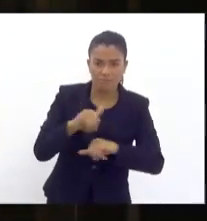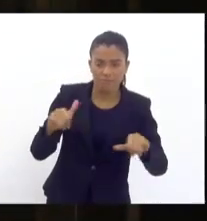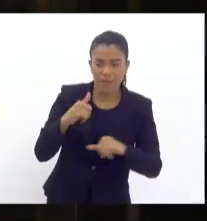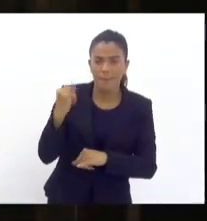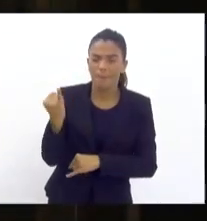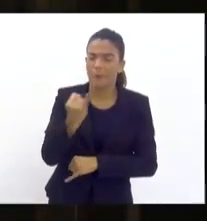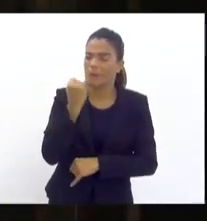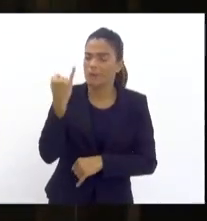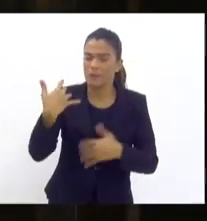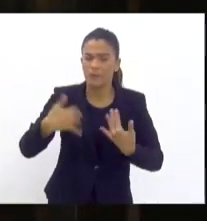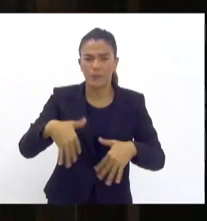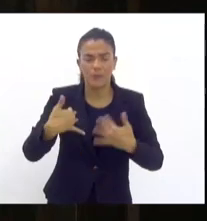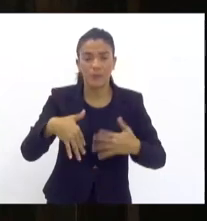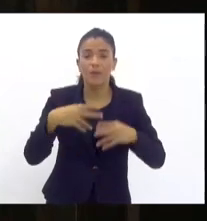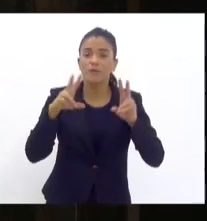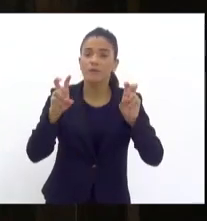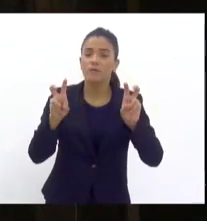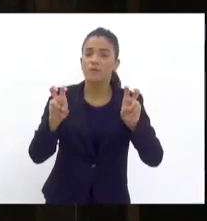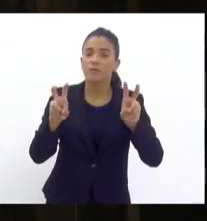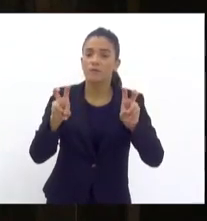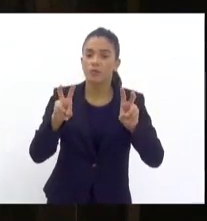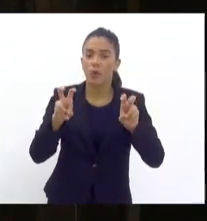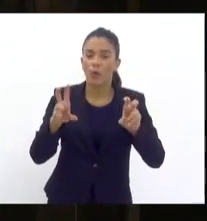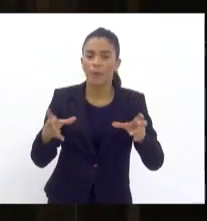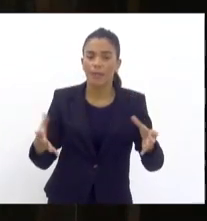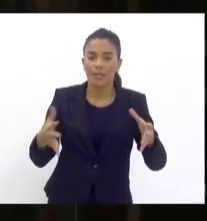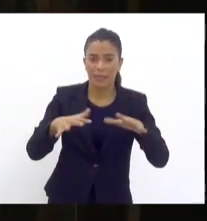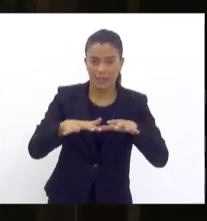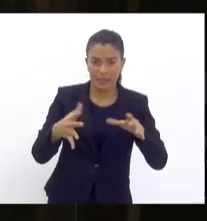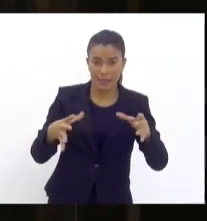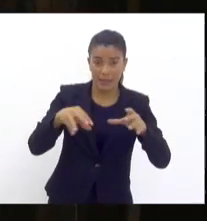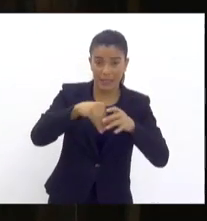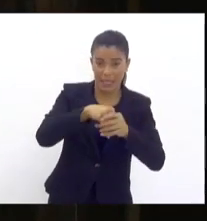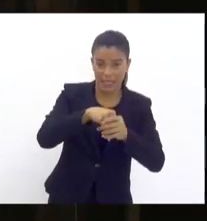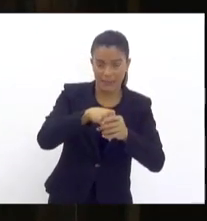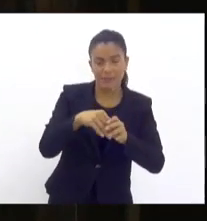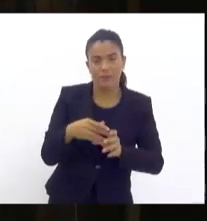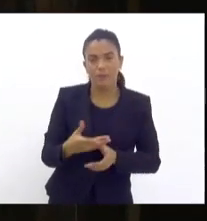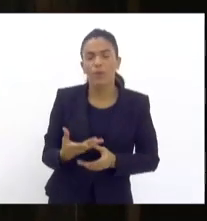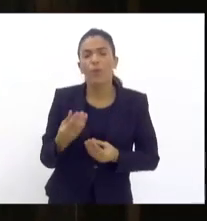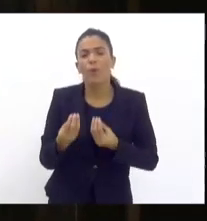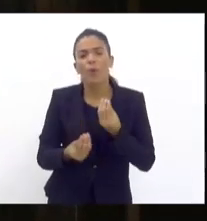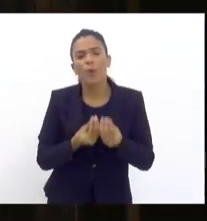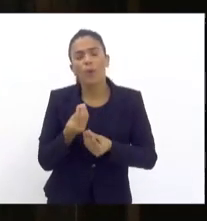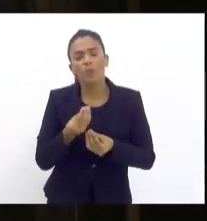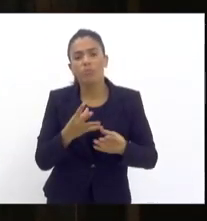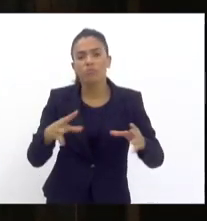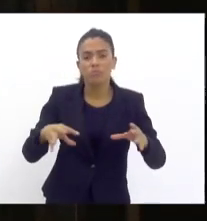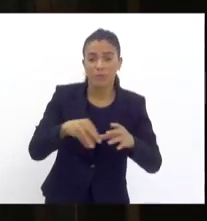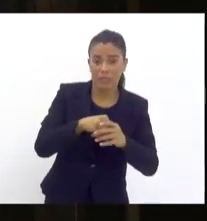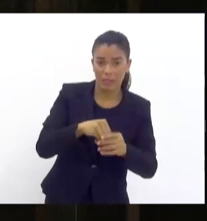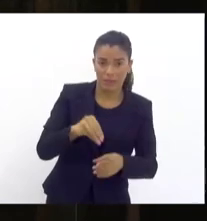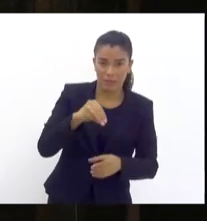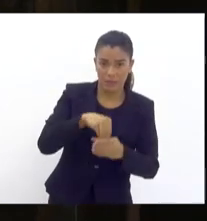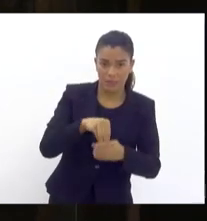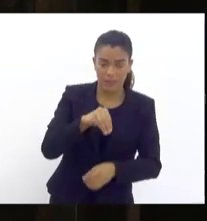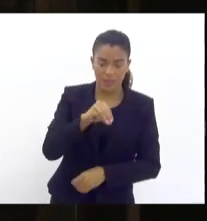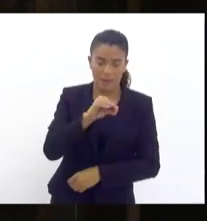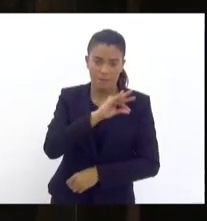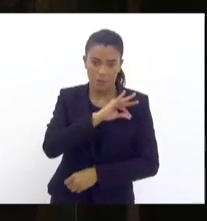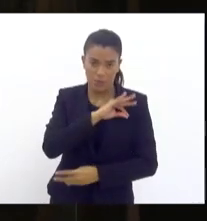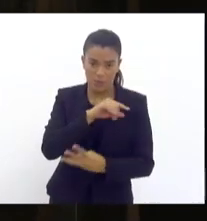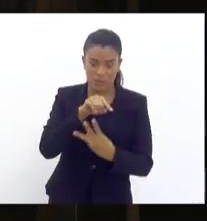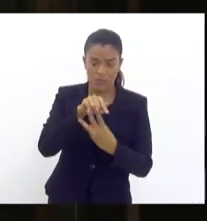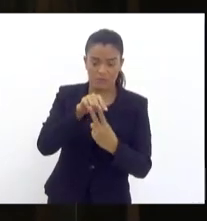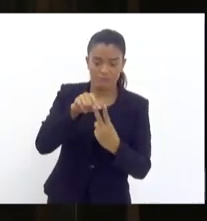é a questão da integração. Não só a integração da Polícia Civil com a